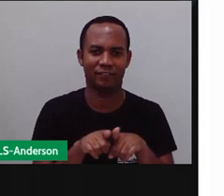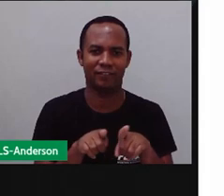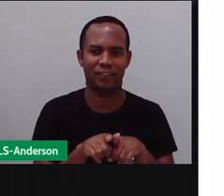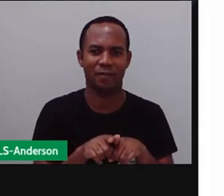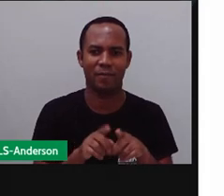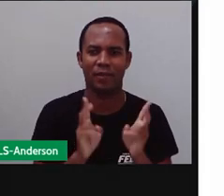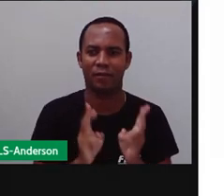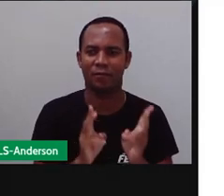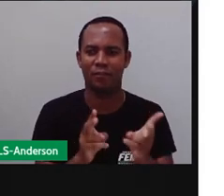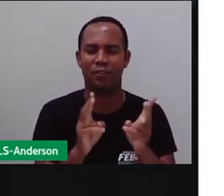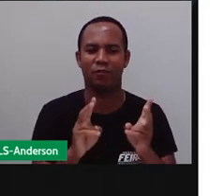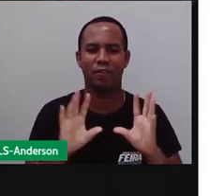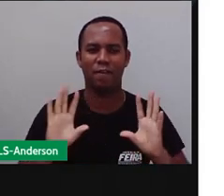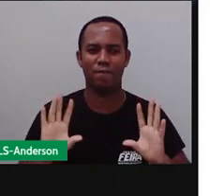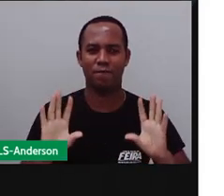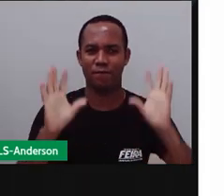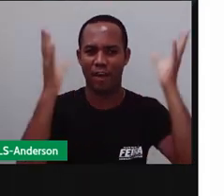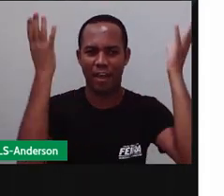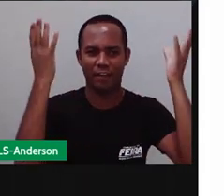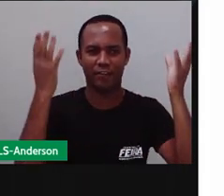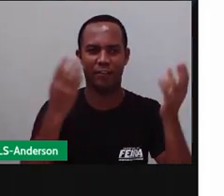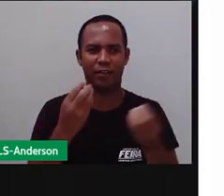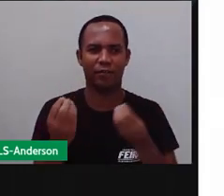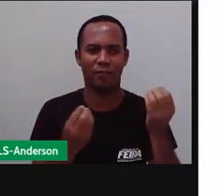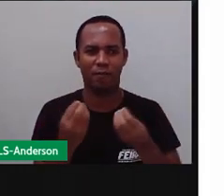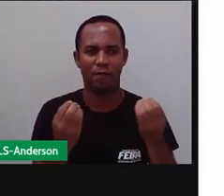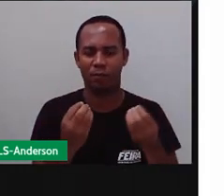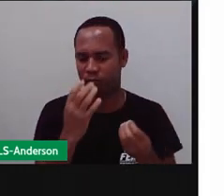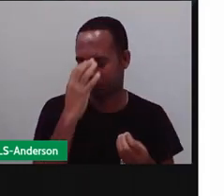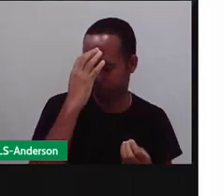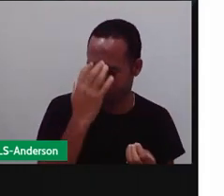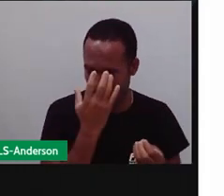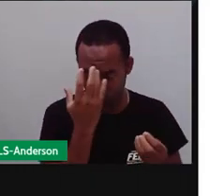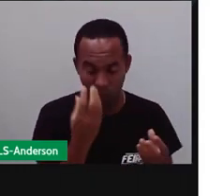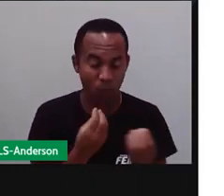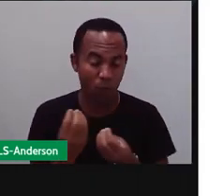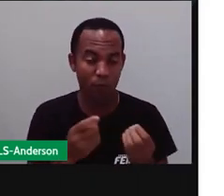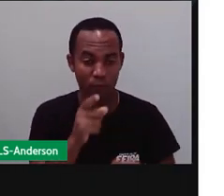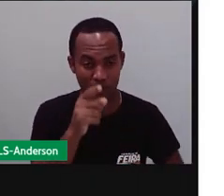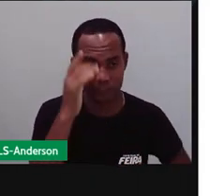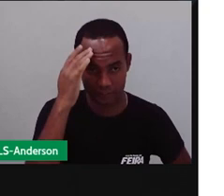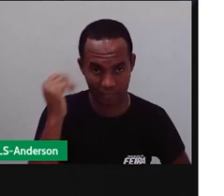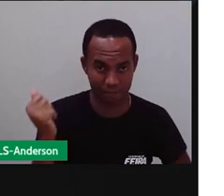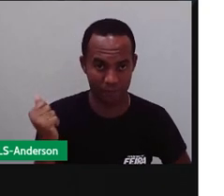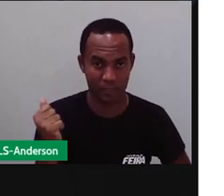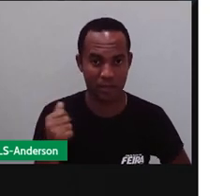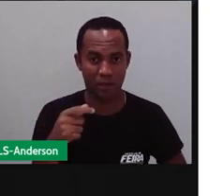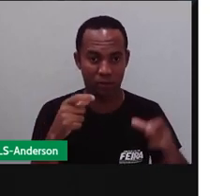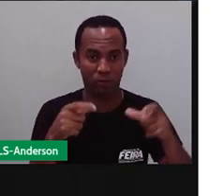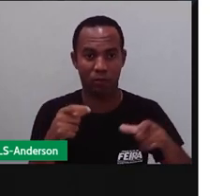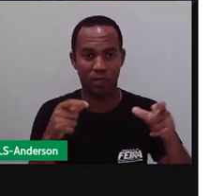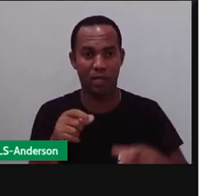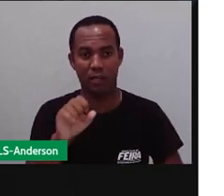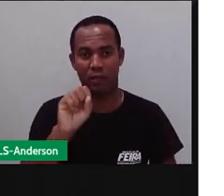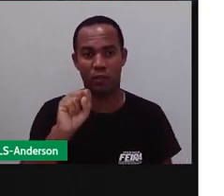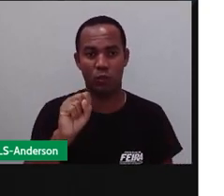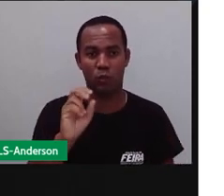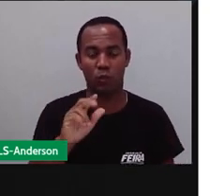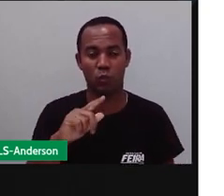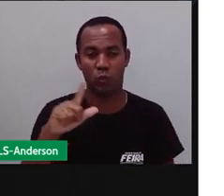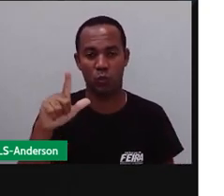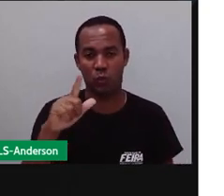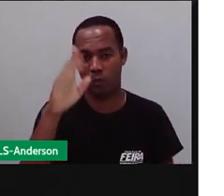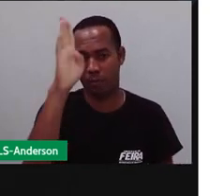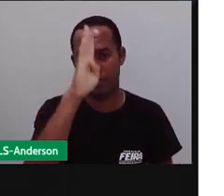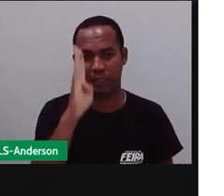Bom, continuando com festas, né? Saímos aí do carnaval e vamos agora o quê? Você sabia que no sul do Brasil tem-se o costume